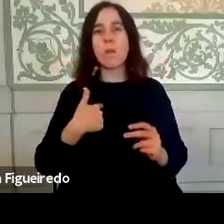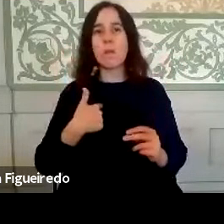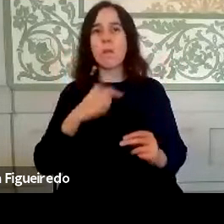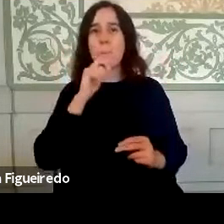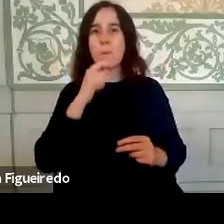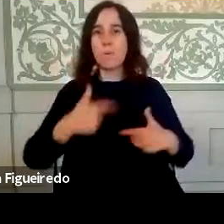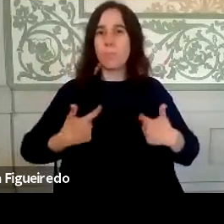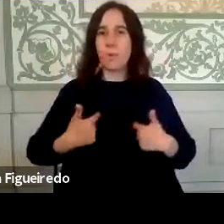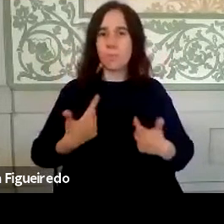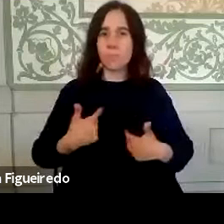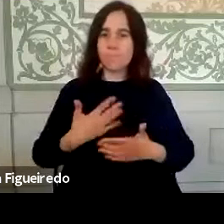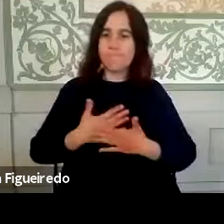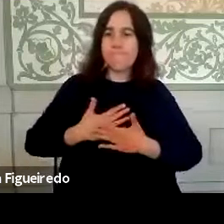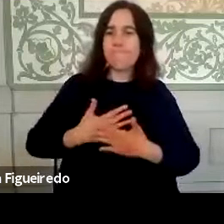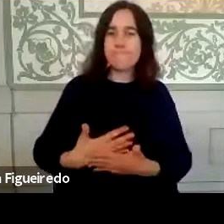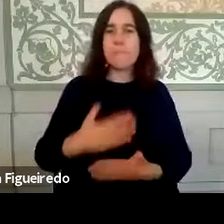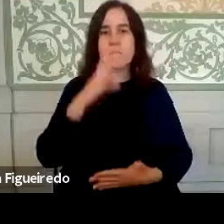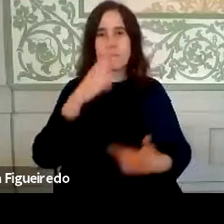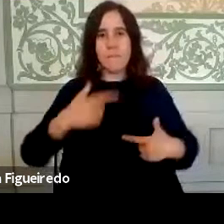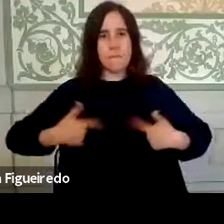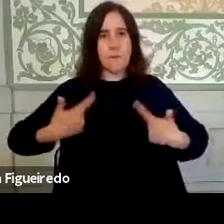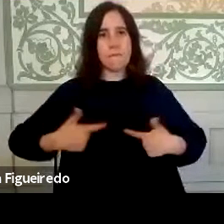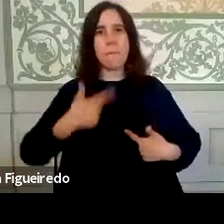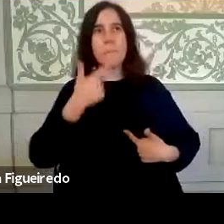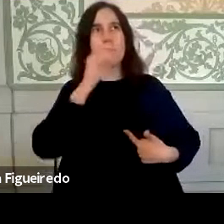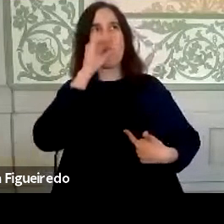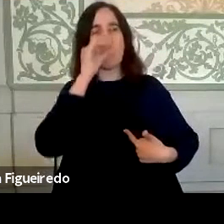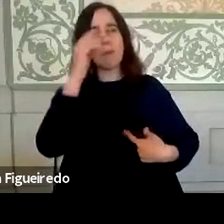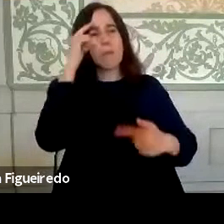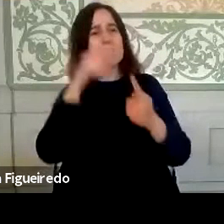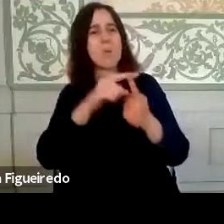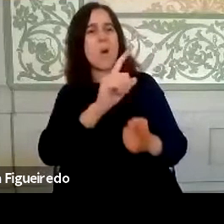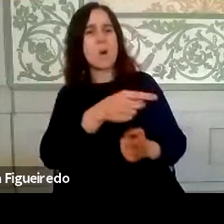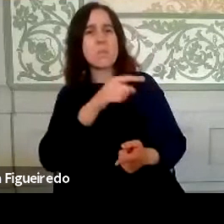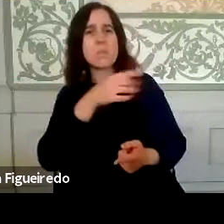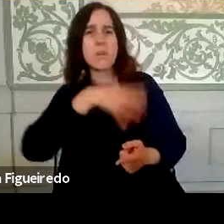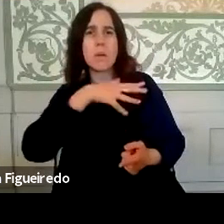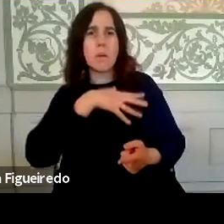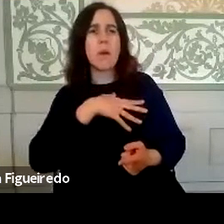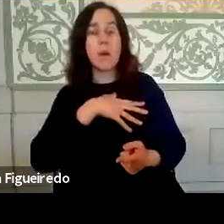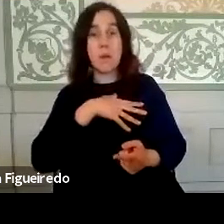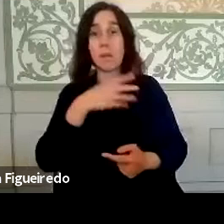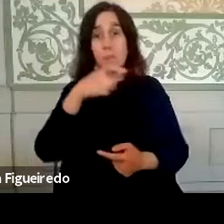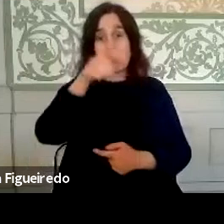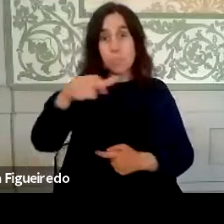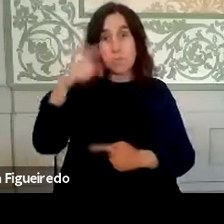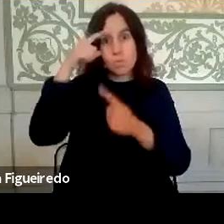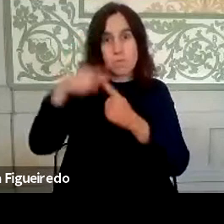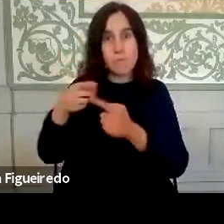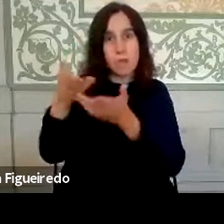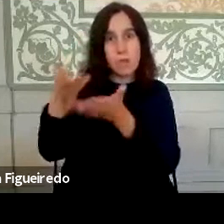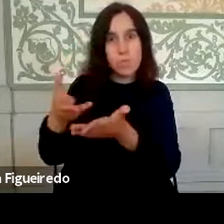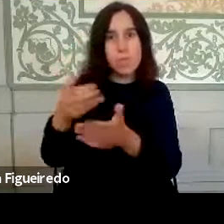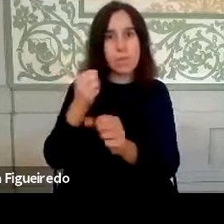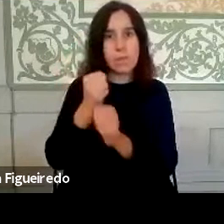si próprias e se tiverem uma condução que nos permita perceber o propósito é este, o propósito é ajudar as pessoas a utilizar as ferramentas de